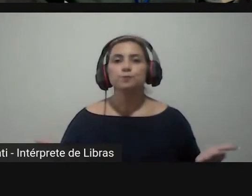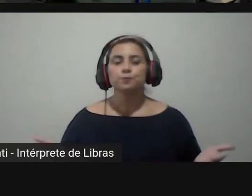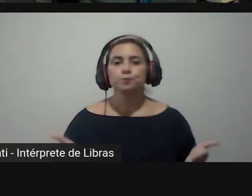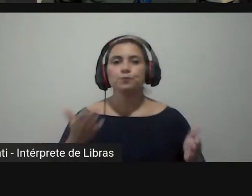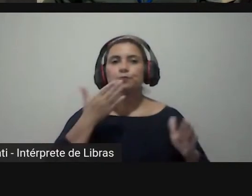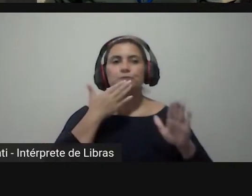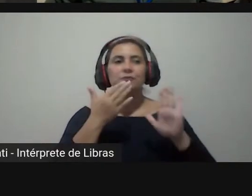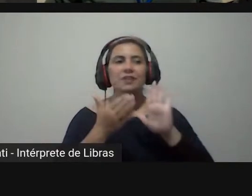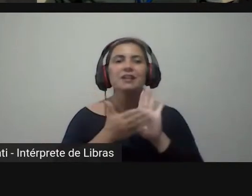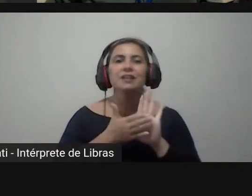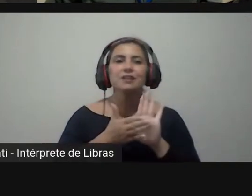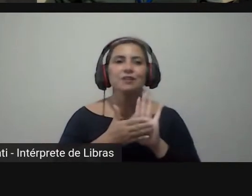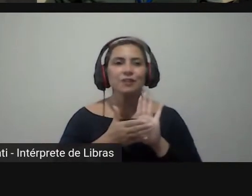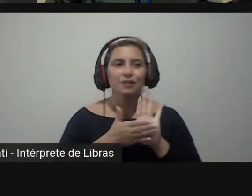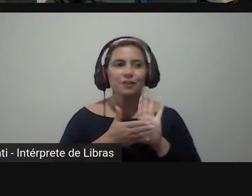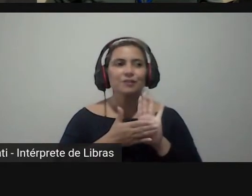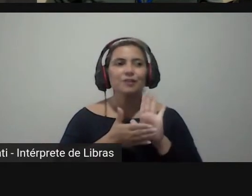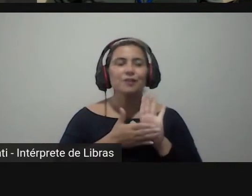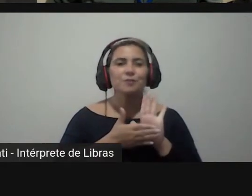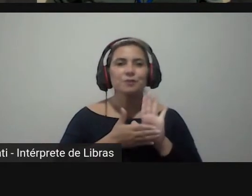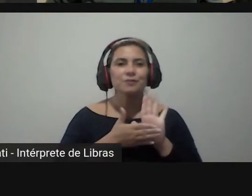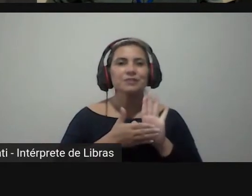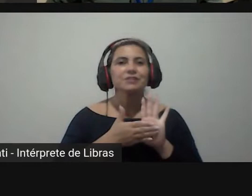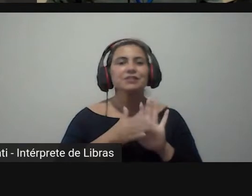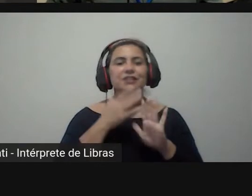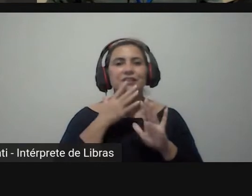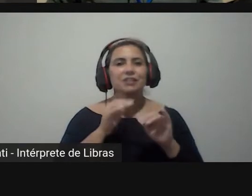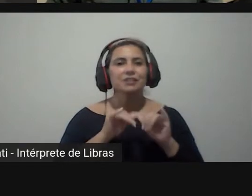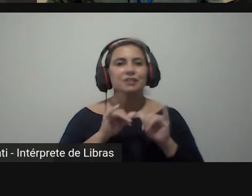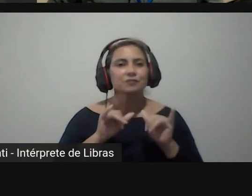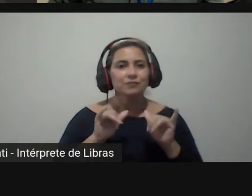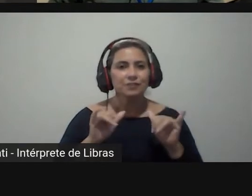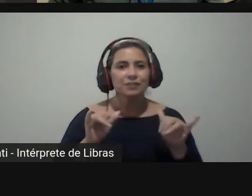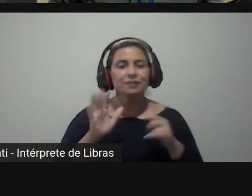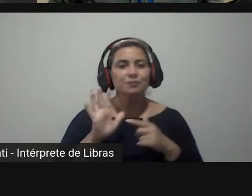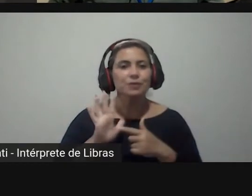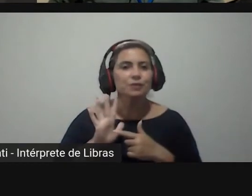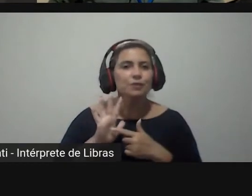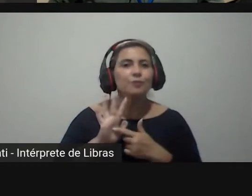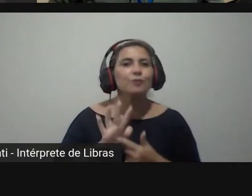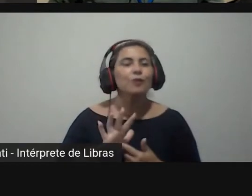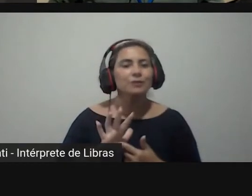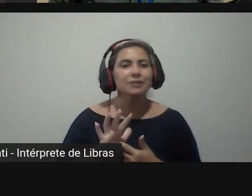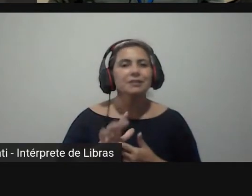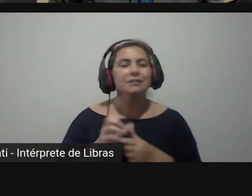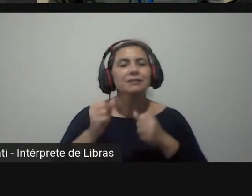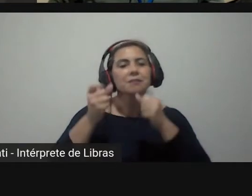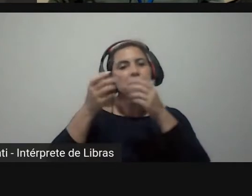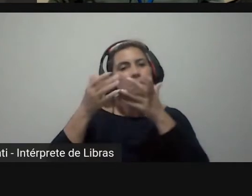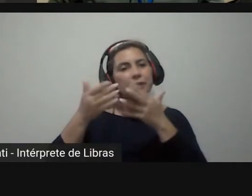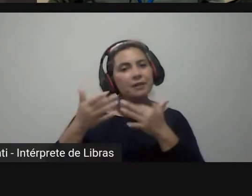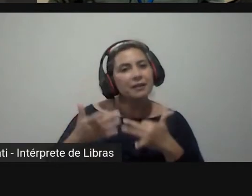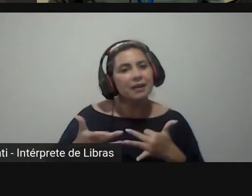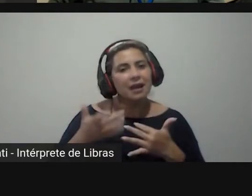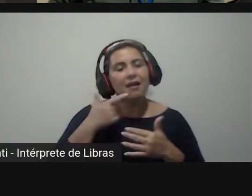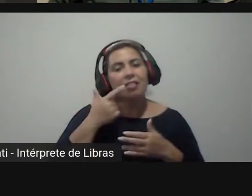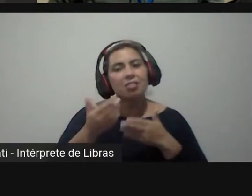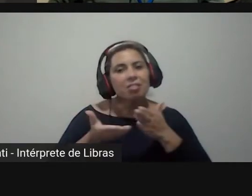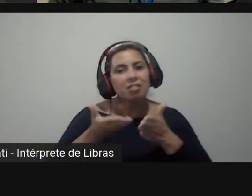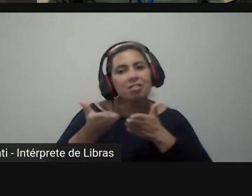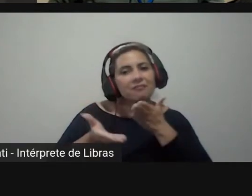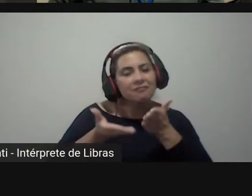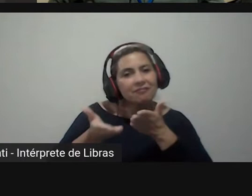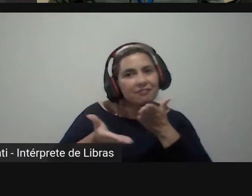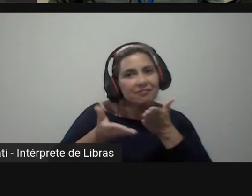proposta sendo divulgada é necessário mostrar e explicar e convencer as